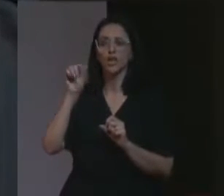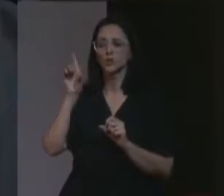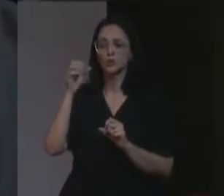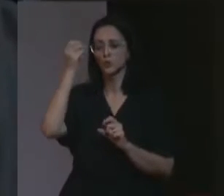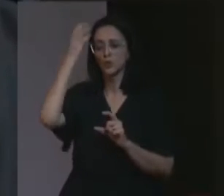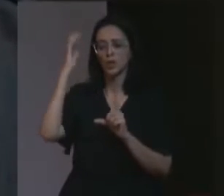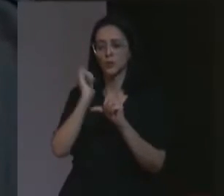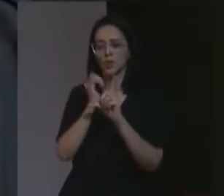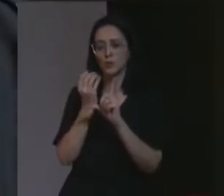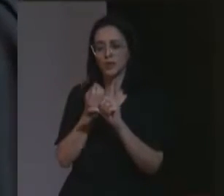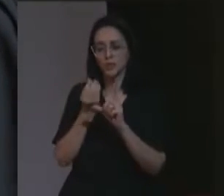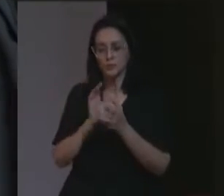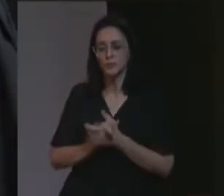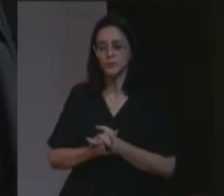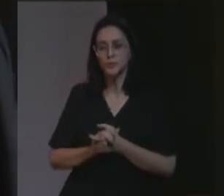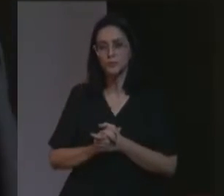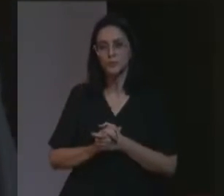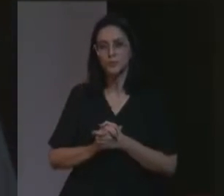documentário,